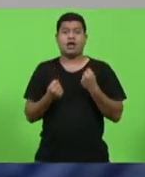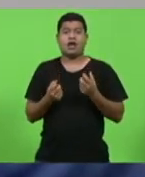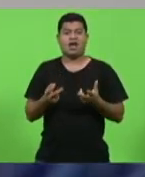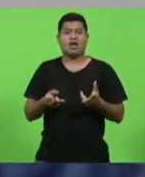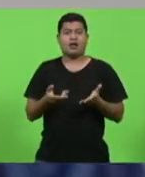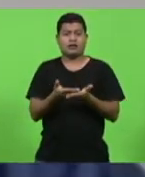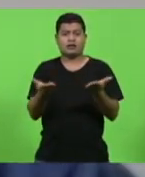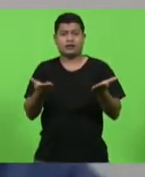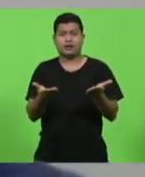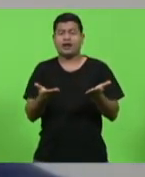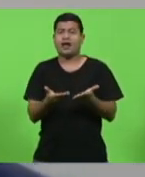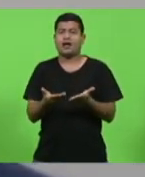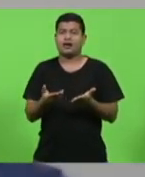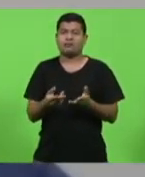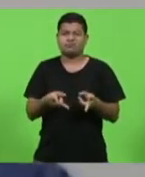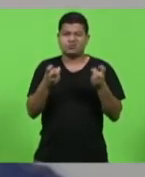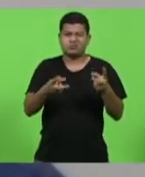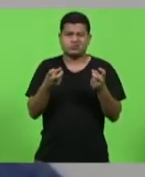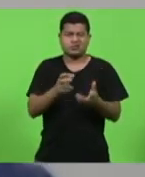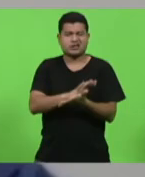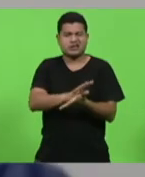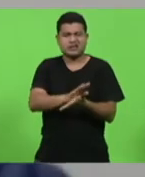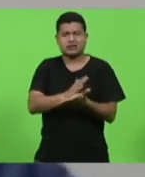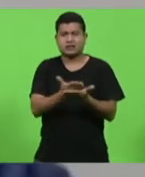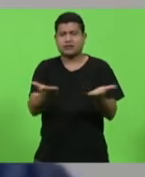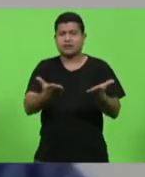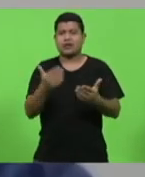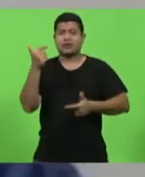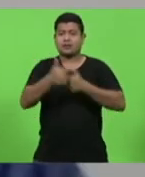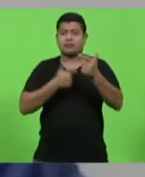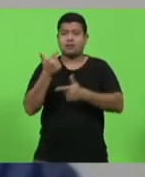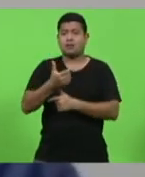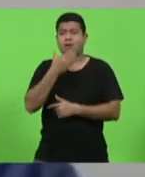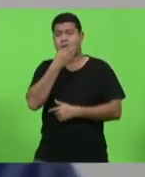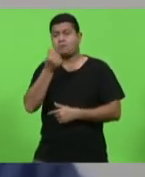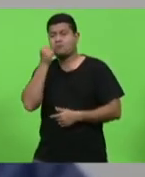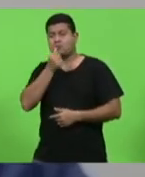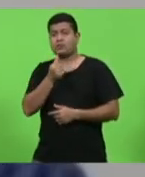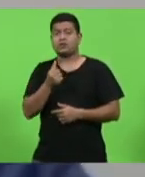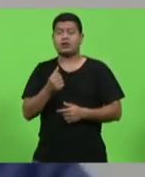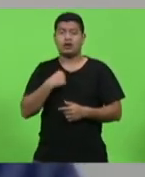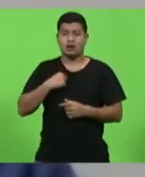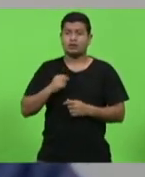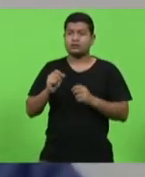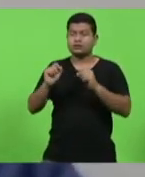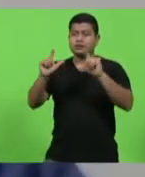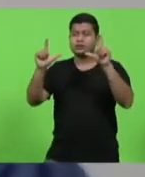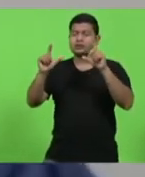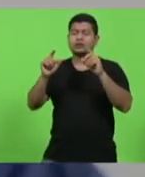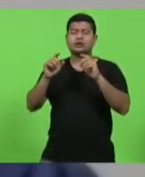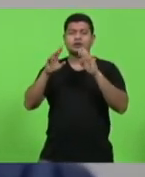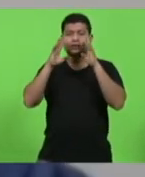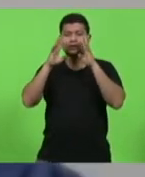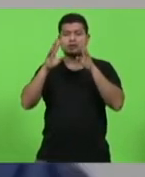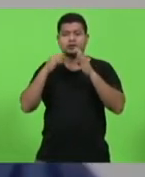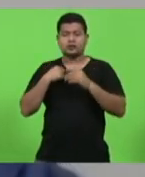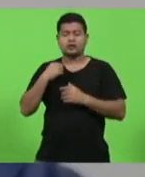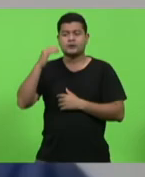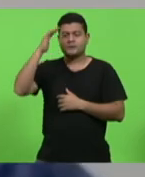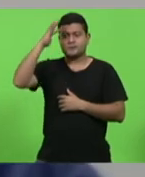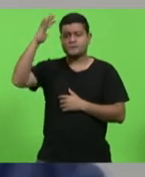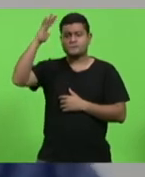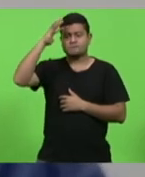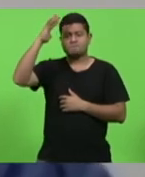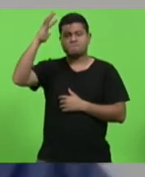trabalhadores e trabalhadoras ouçam esse discurso e busquem a refletir